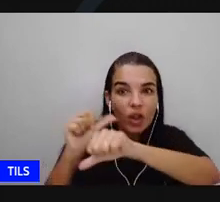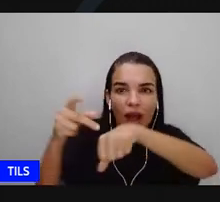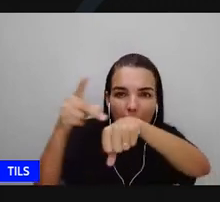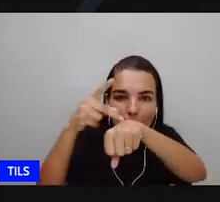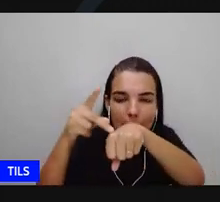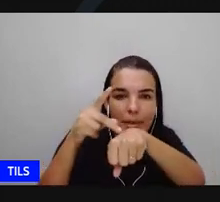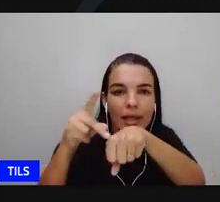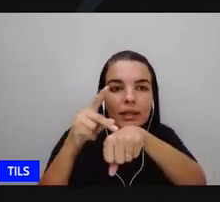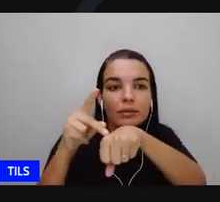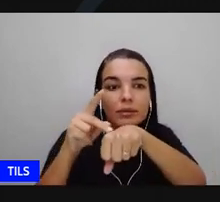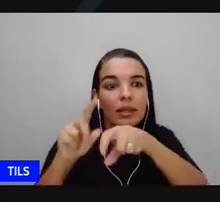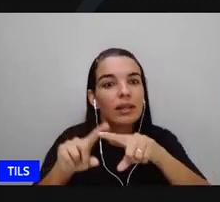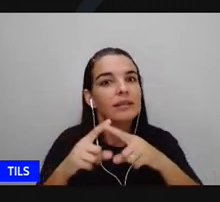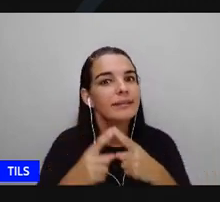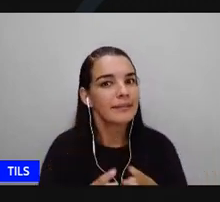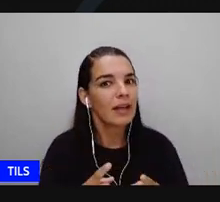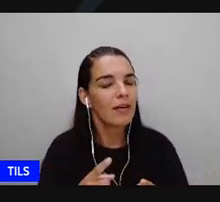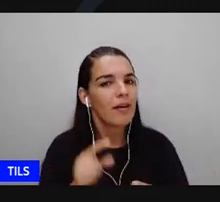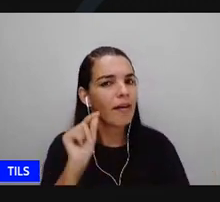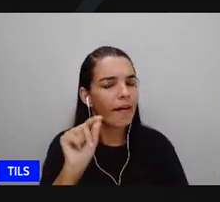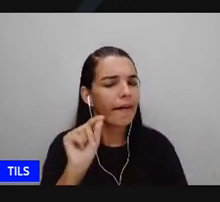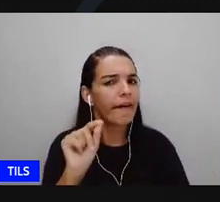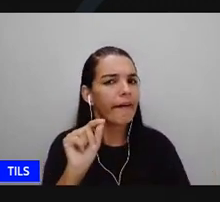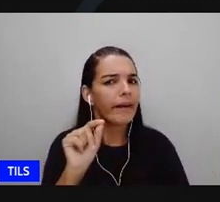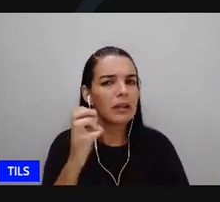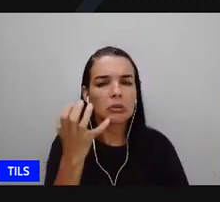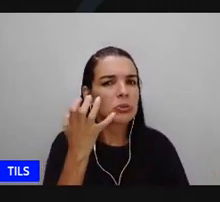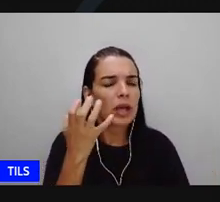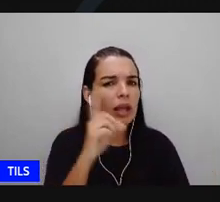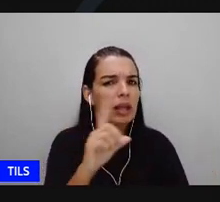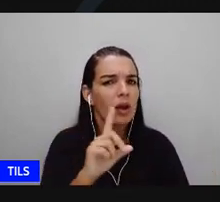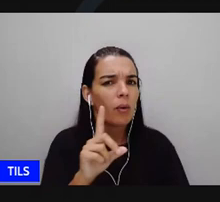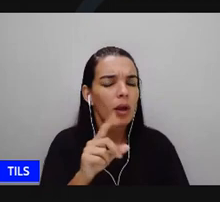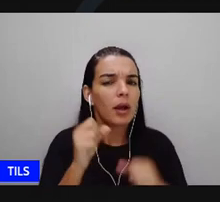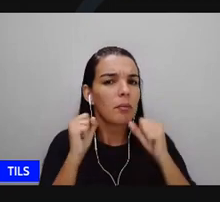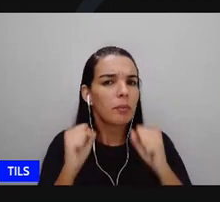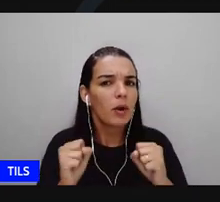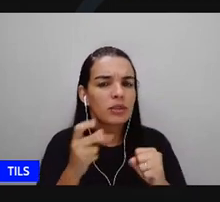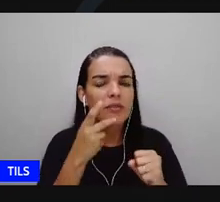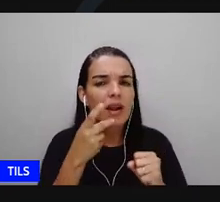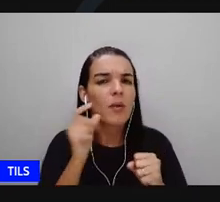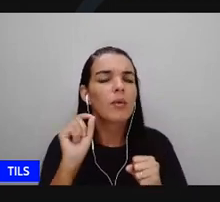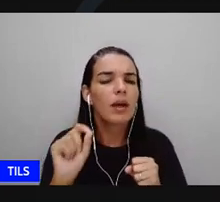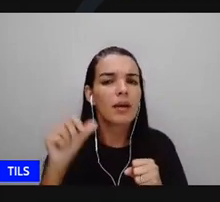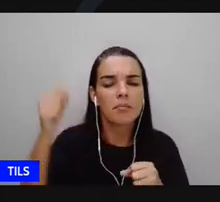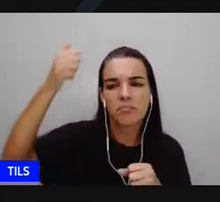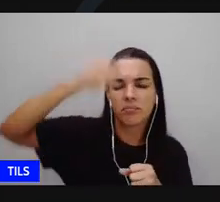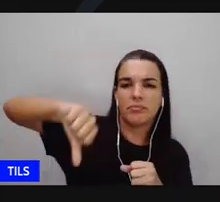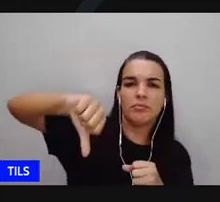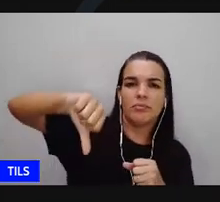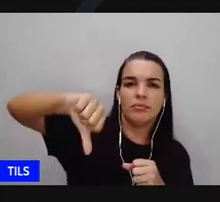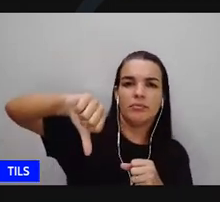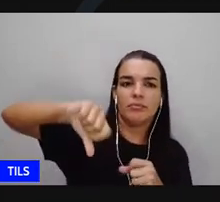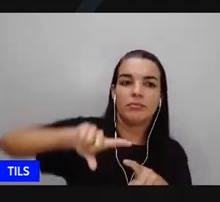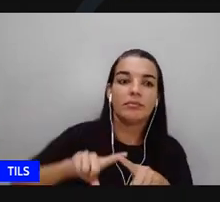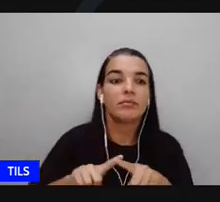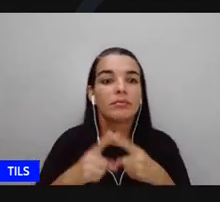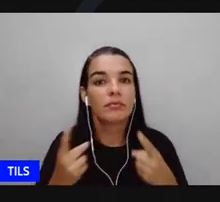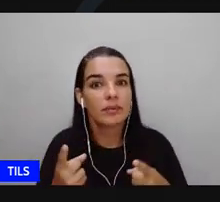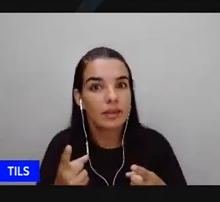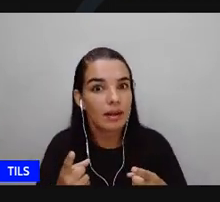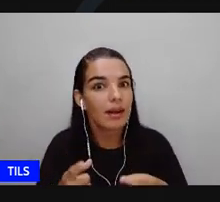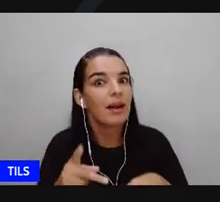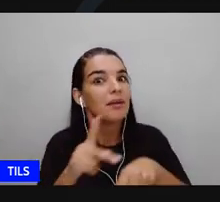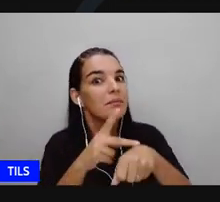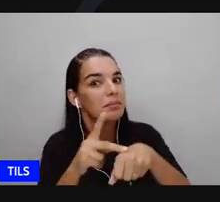negro quer dizer que eu não quero ser que eu estou pejorando que eu estou desclassificando viu só? a gente diz que é anti-racista